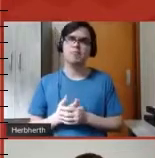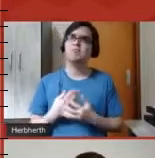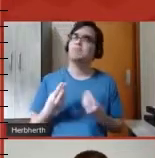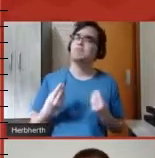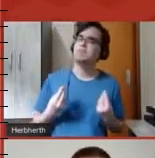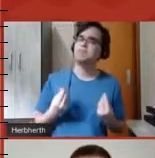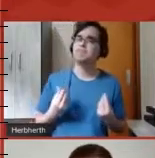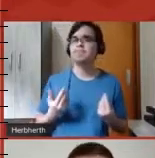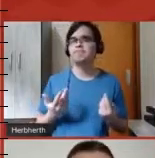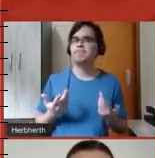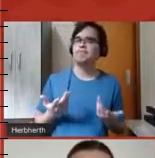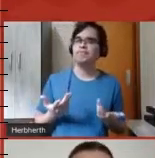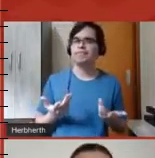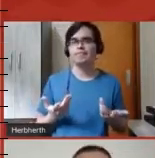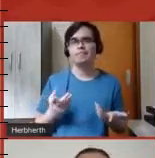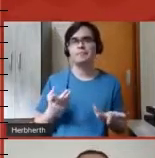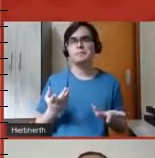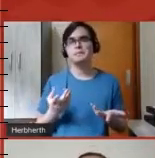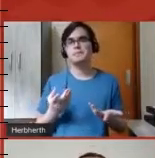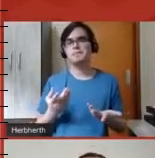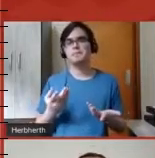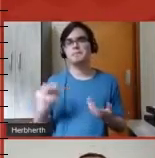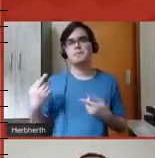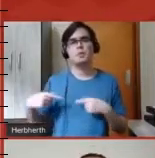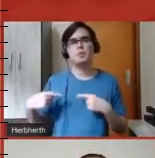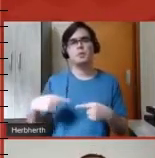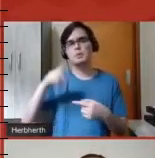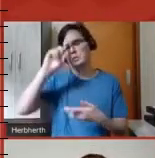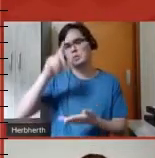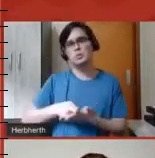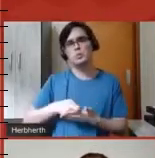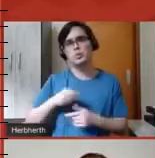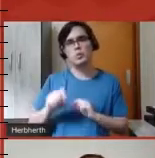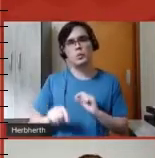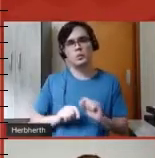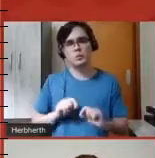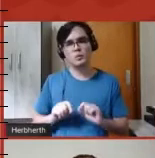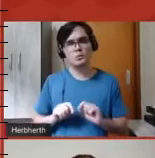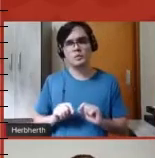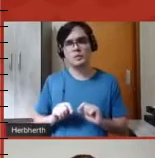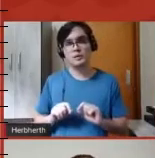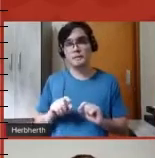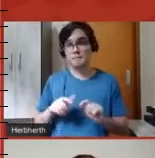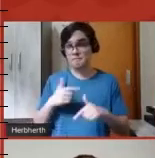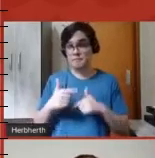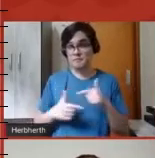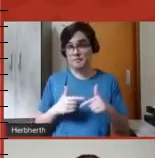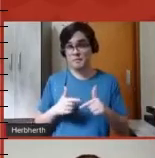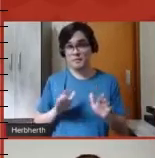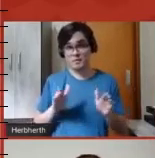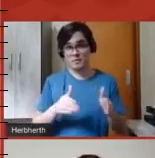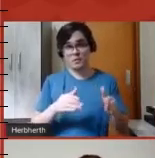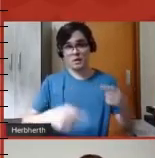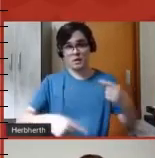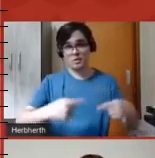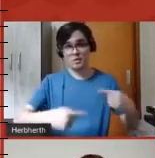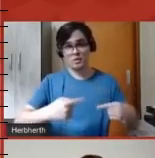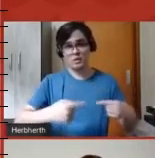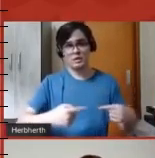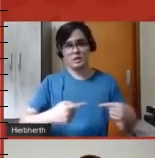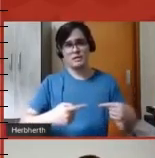tomamos essa decisão de vamos trabalhar nesse desafio e, para isso, nós